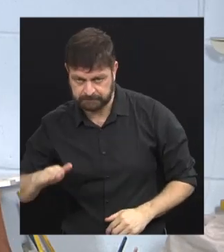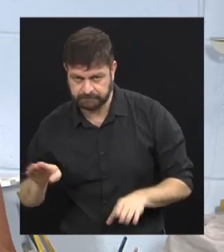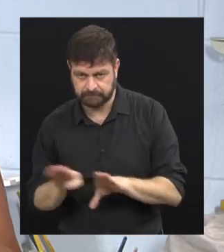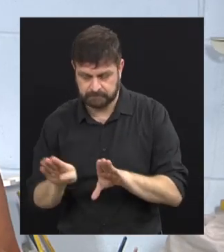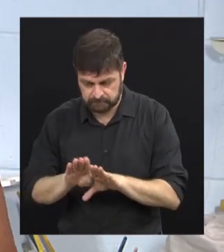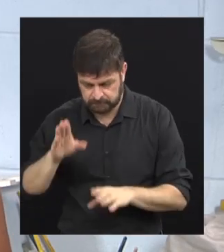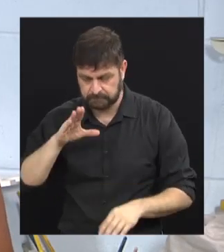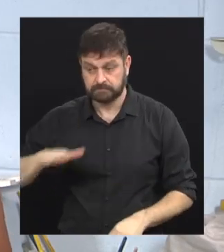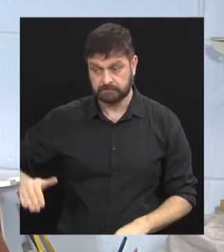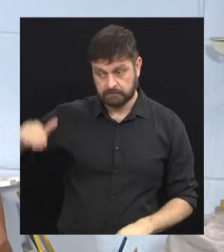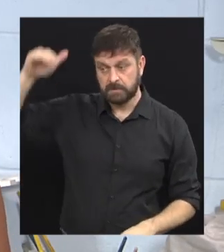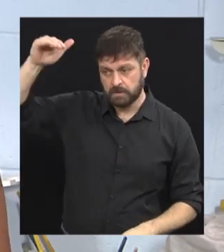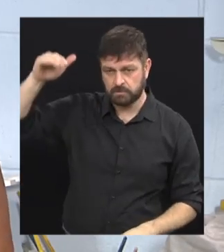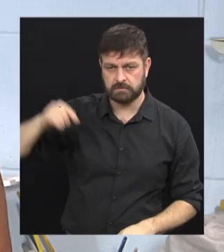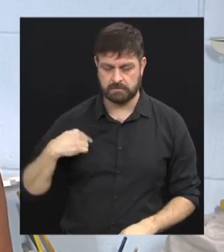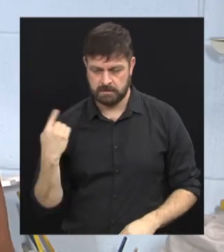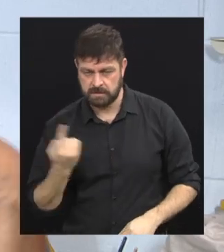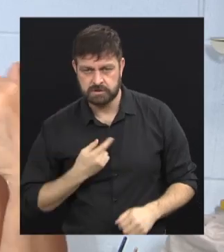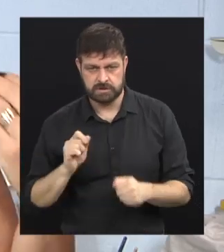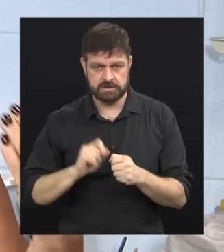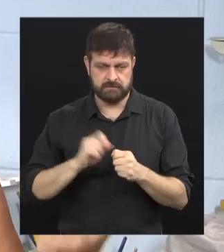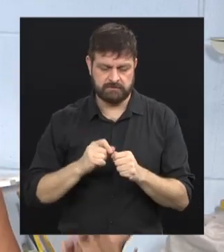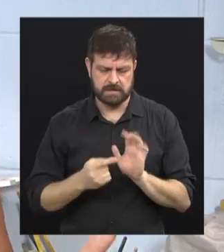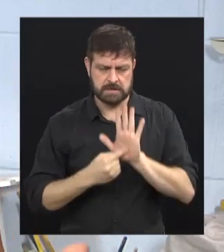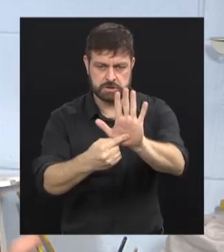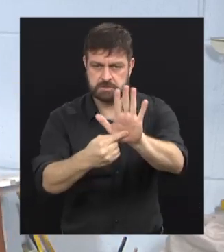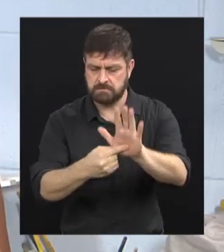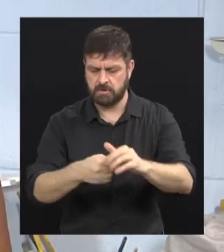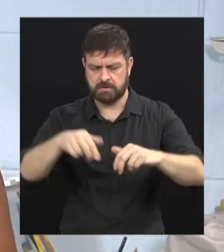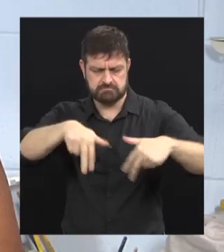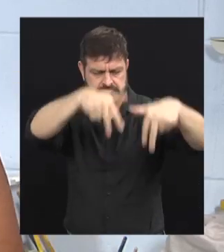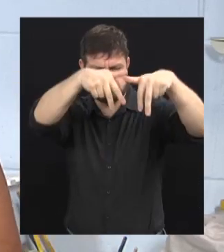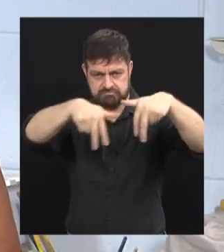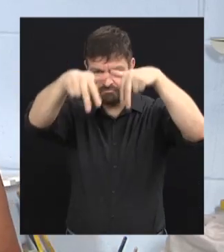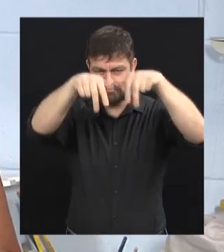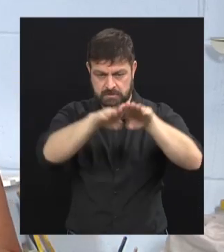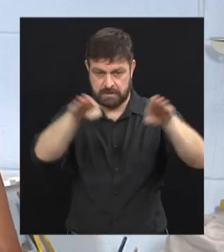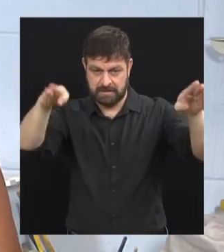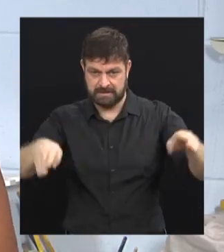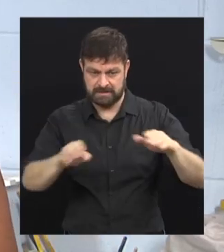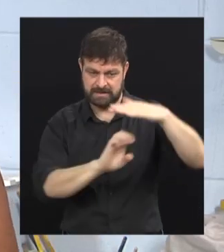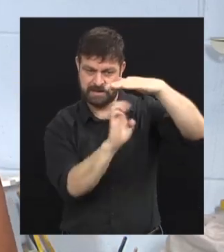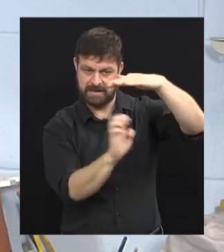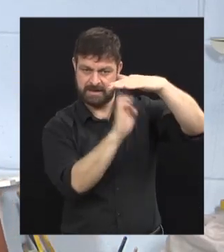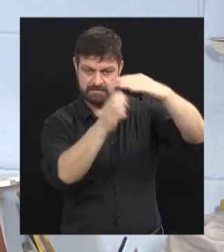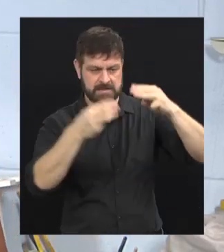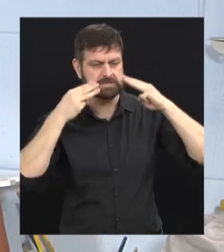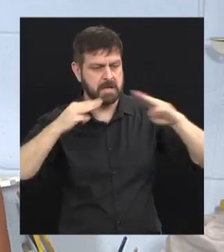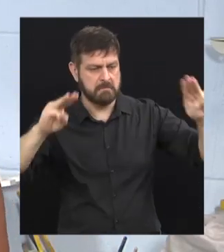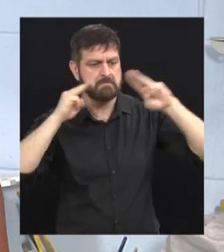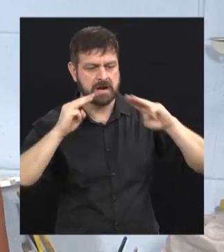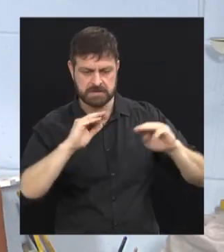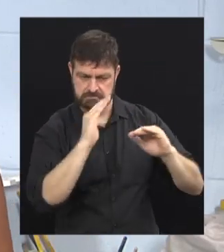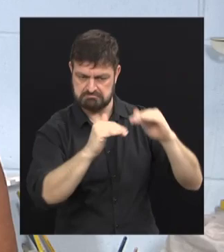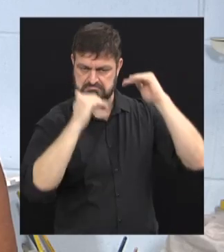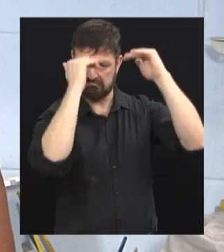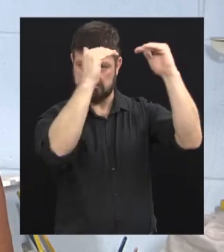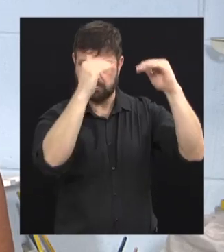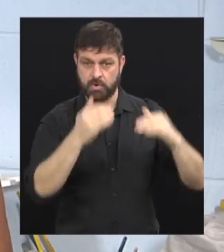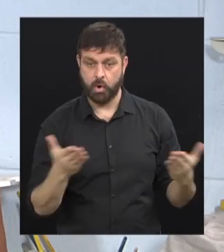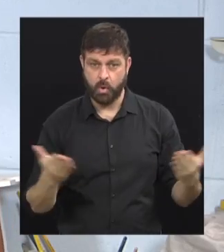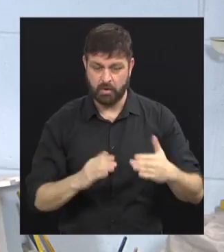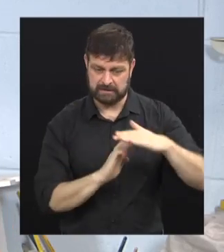crianças e também para os adultos, e a gente faz espetáculos, isso também promove a empresa, o marketing da empresa, porque